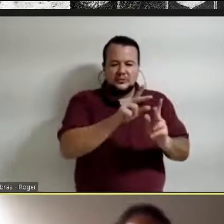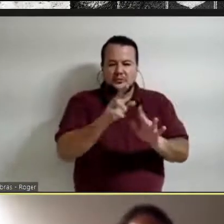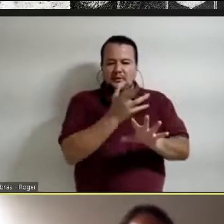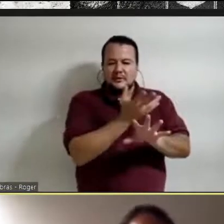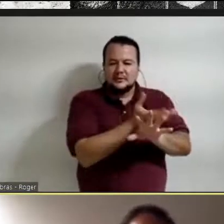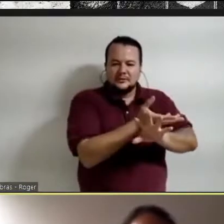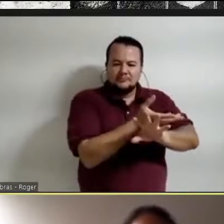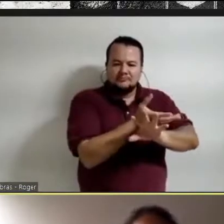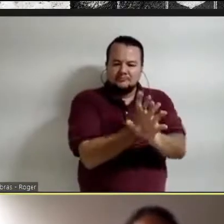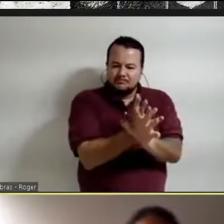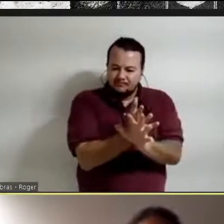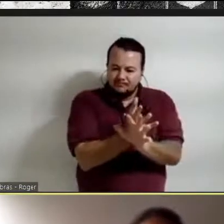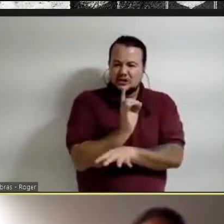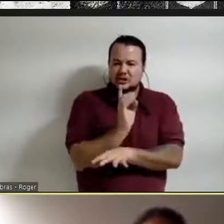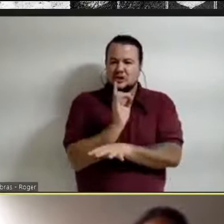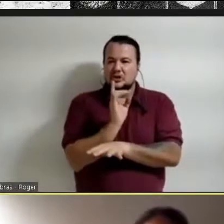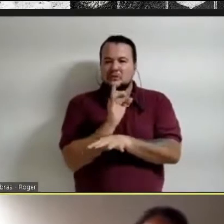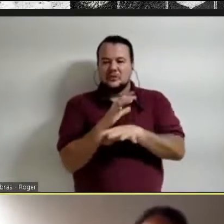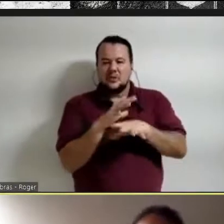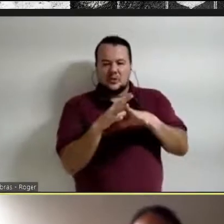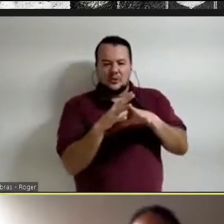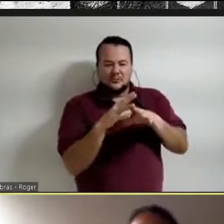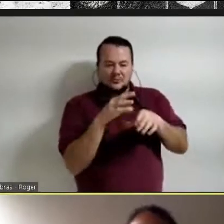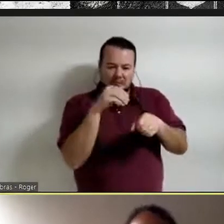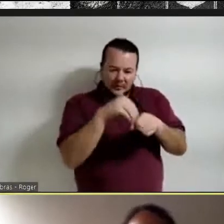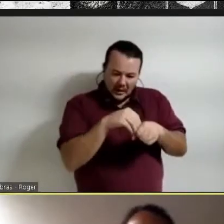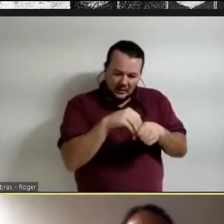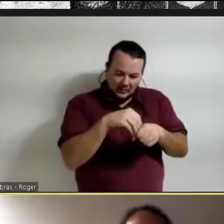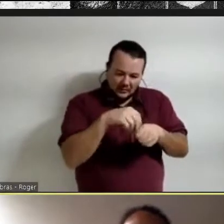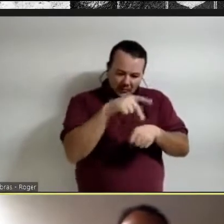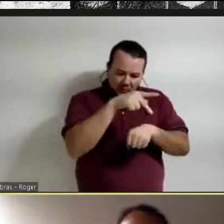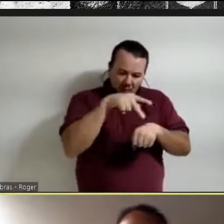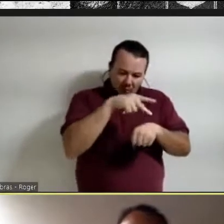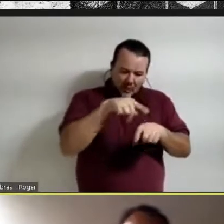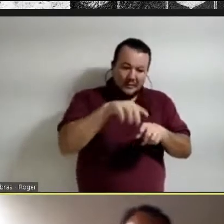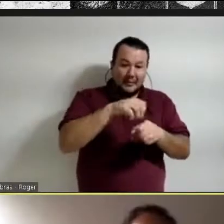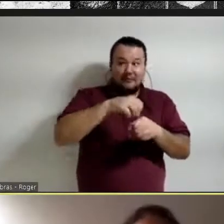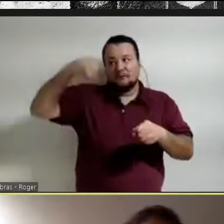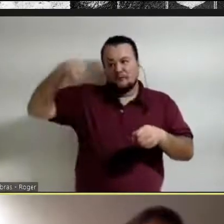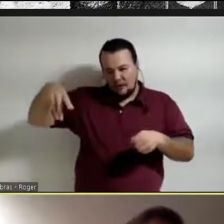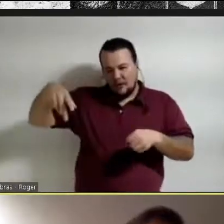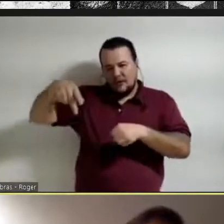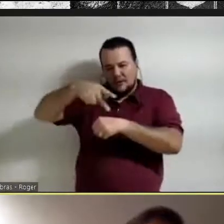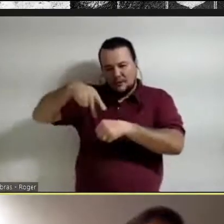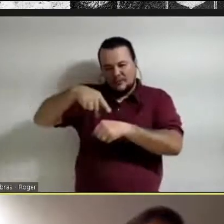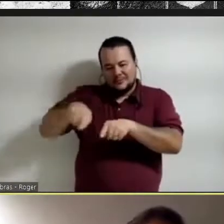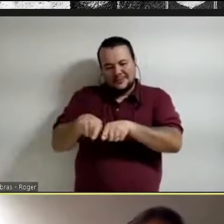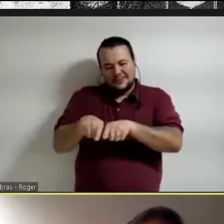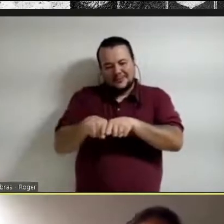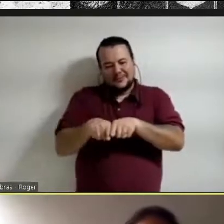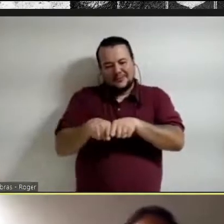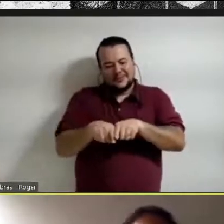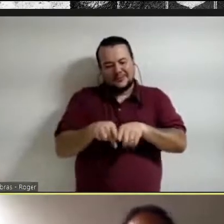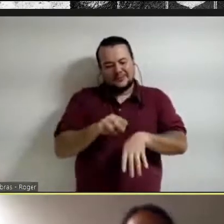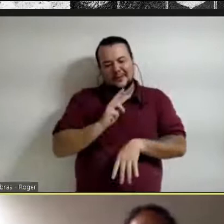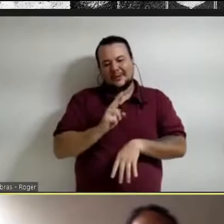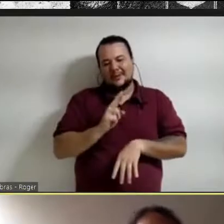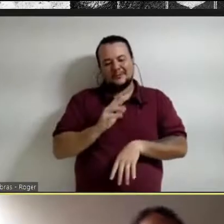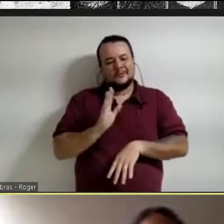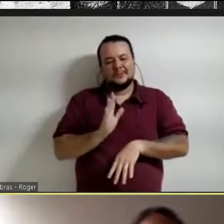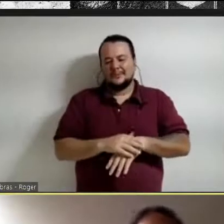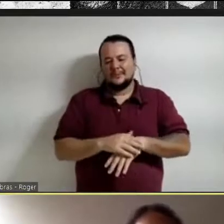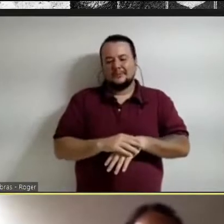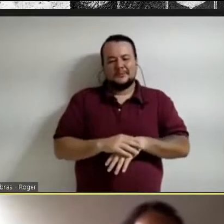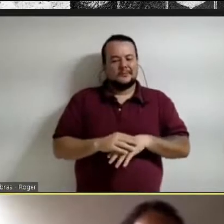internacionais, a resposta é muito mais rica. e me parece muito